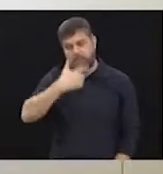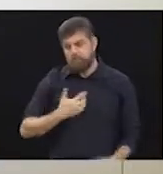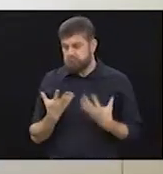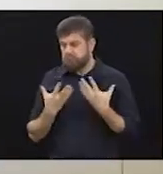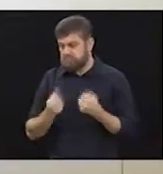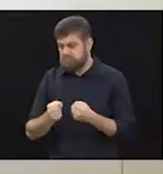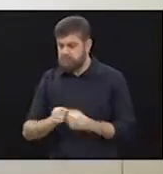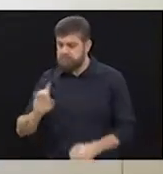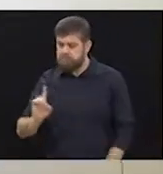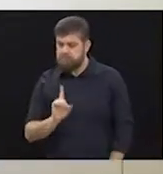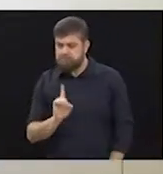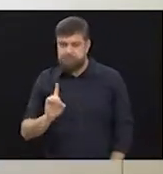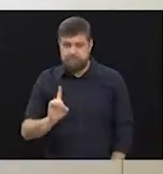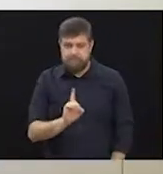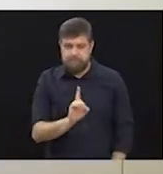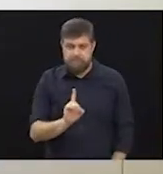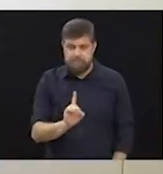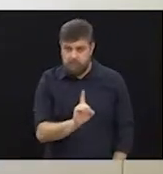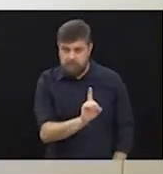para...